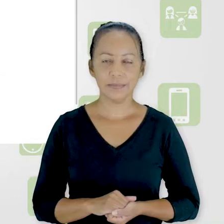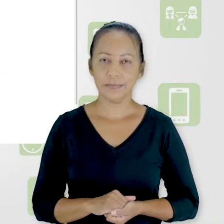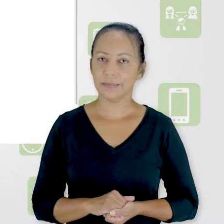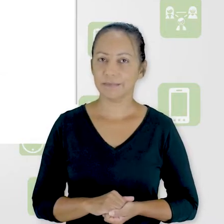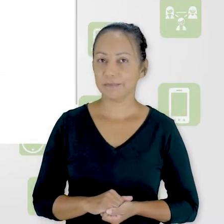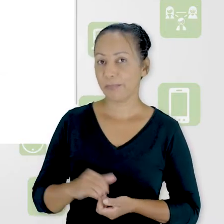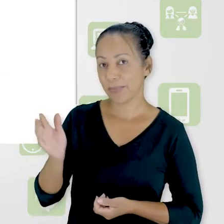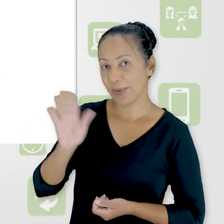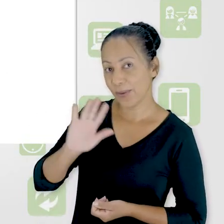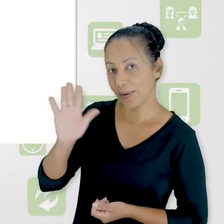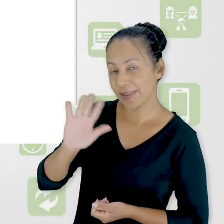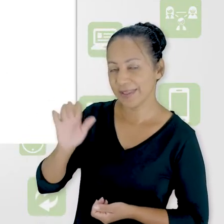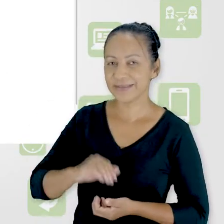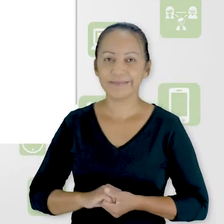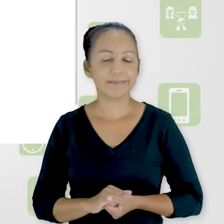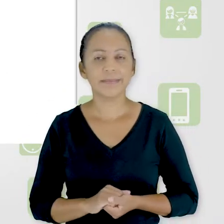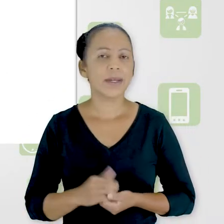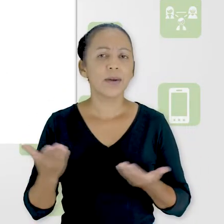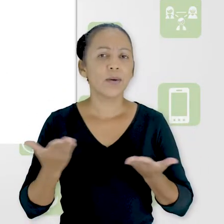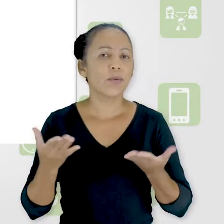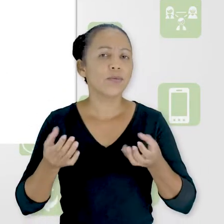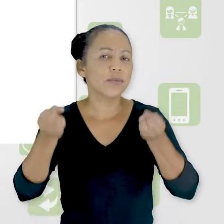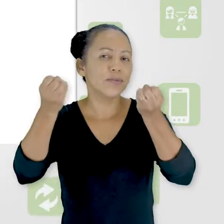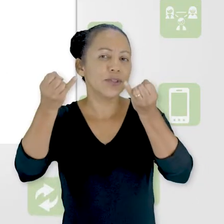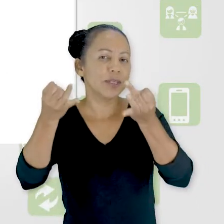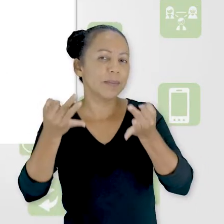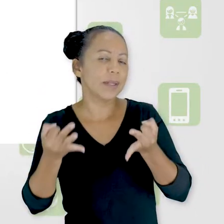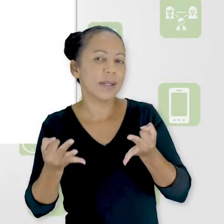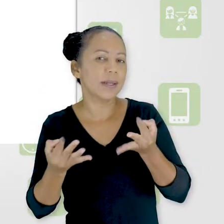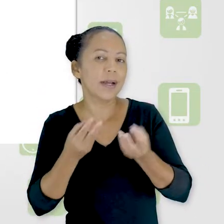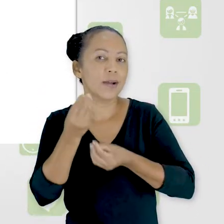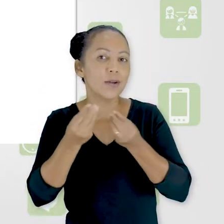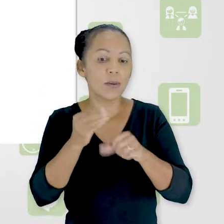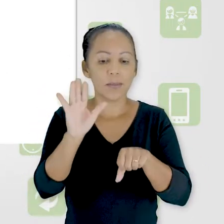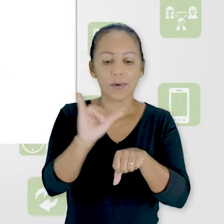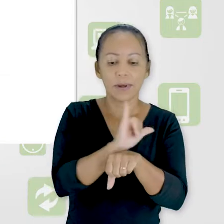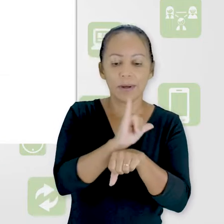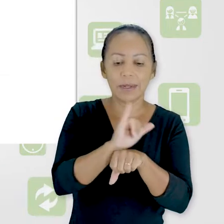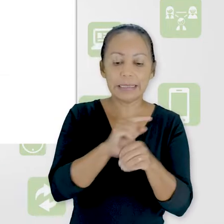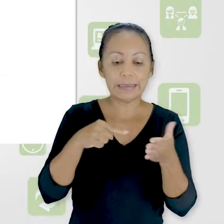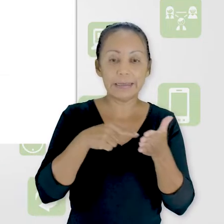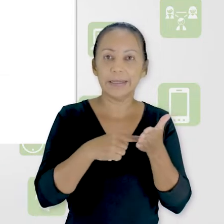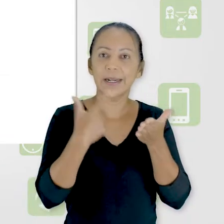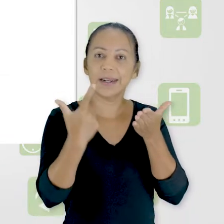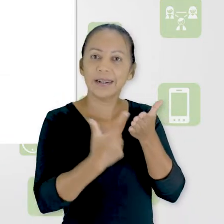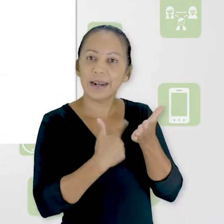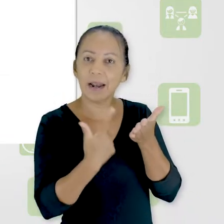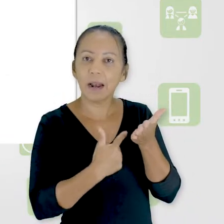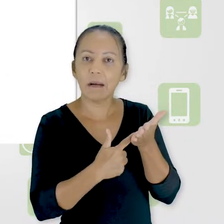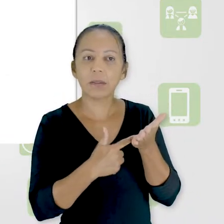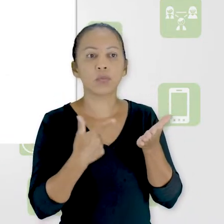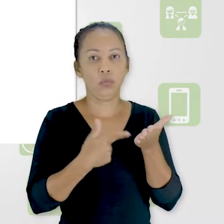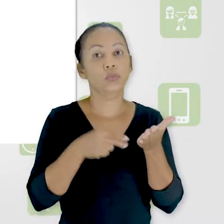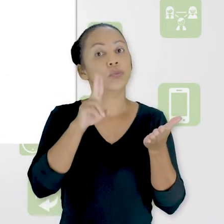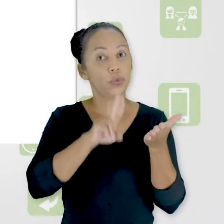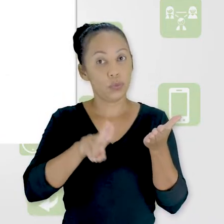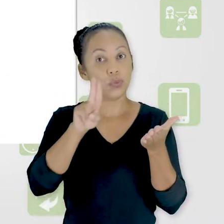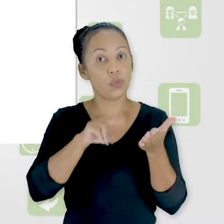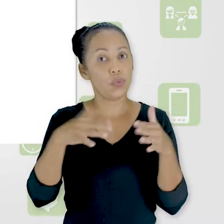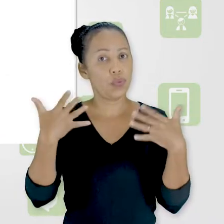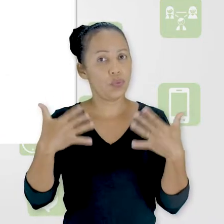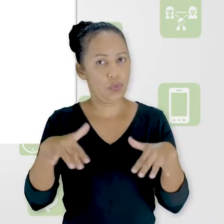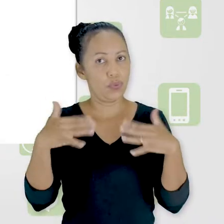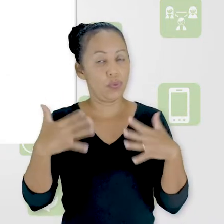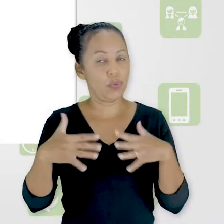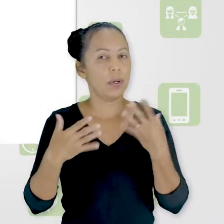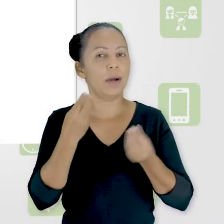Olá, hoje eu quero falar pra você um pouco sobre o recurso livro, tá certo? É um recurso muito utilizado pra